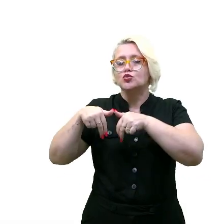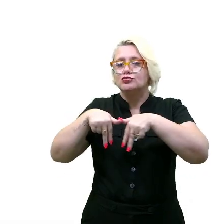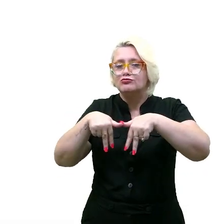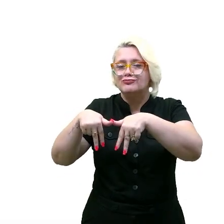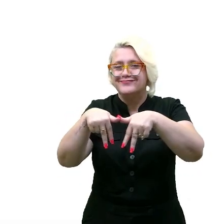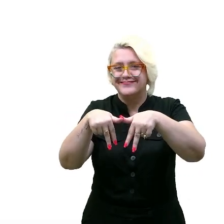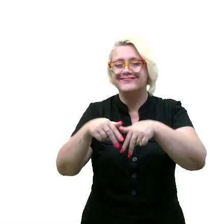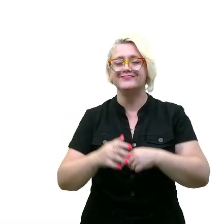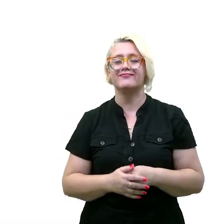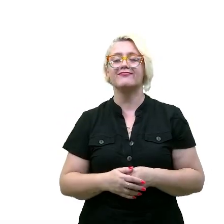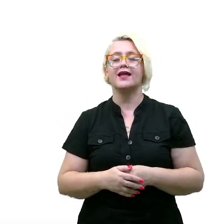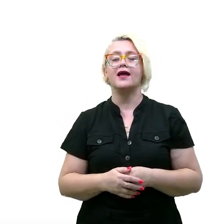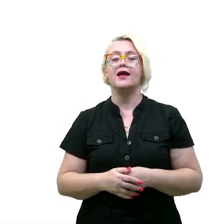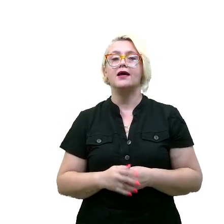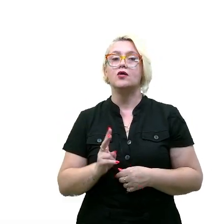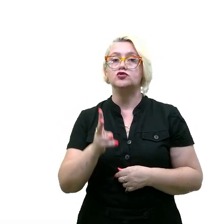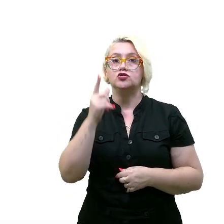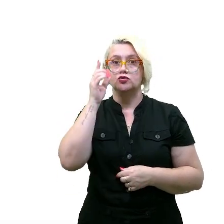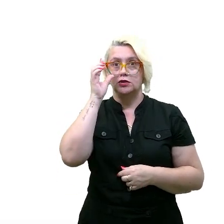Continuando.